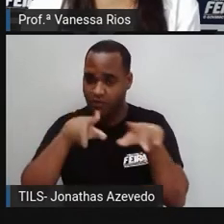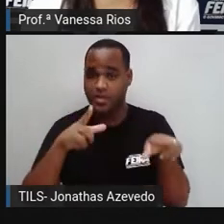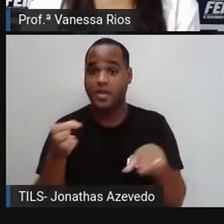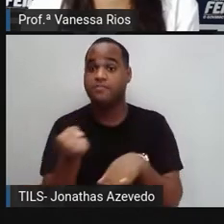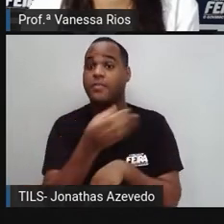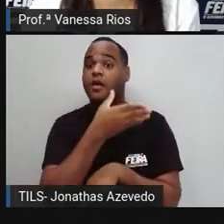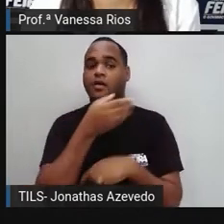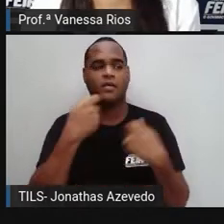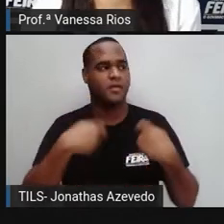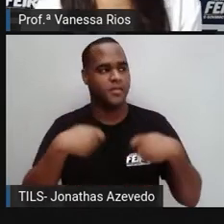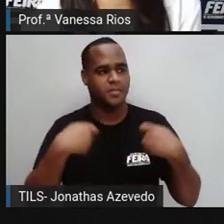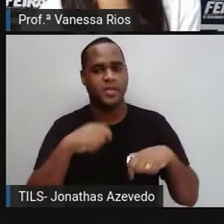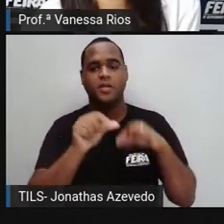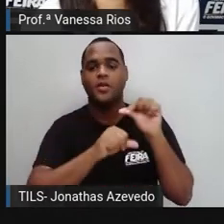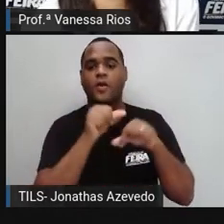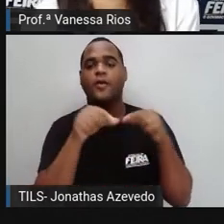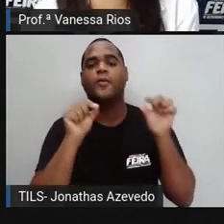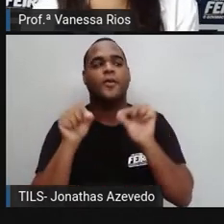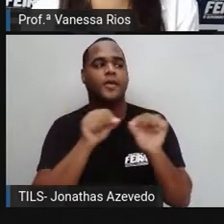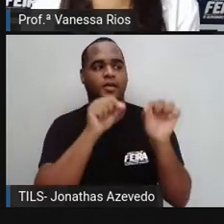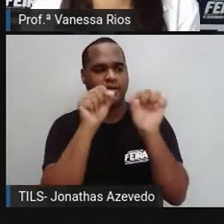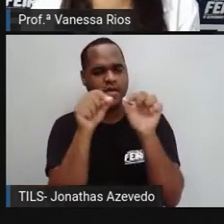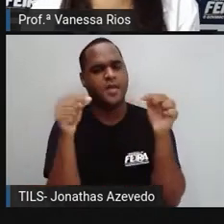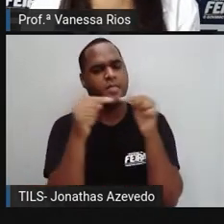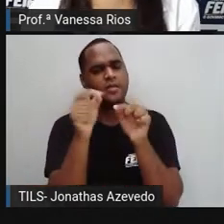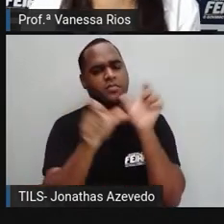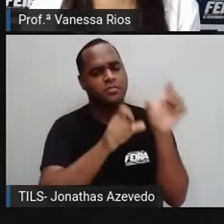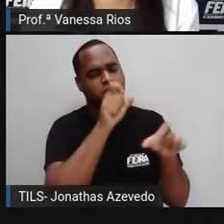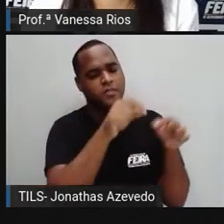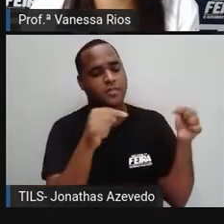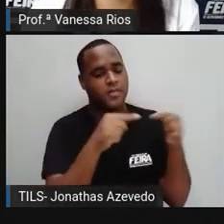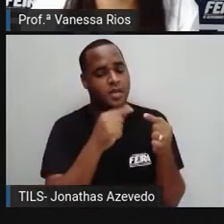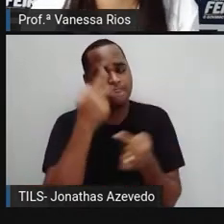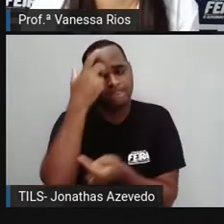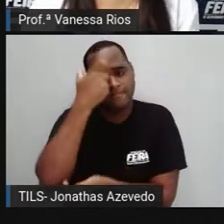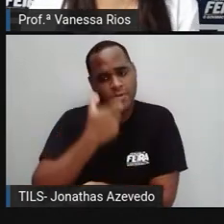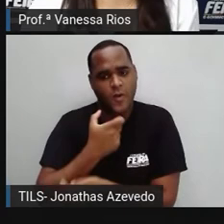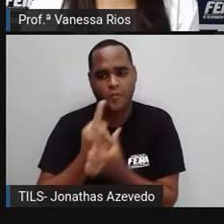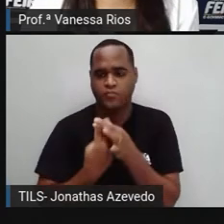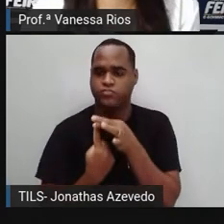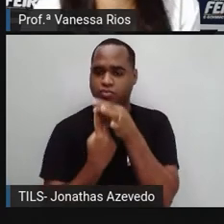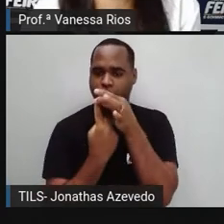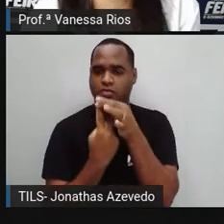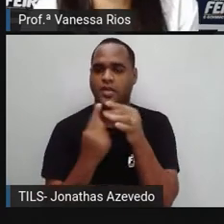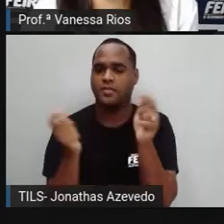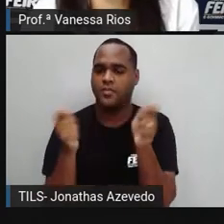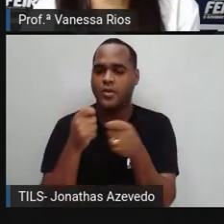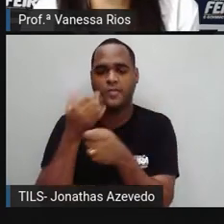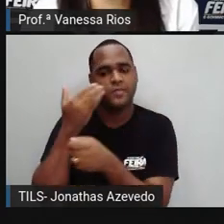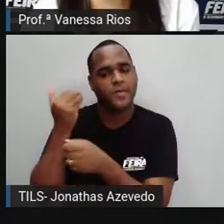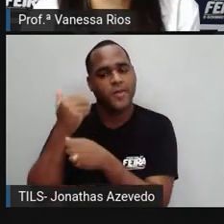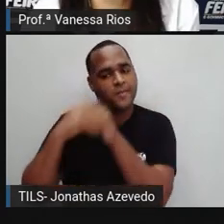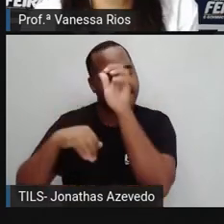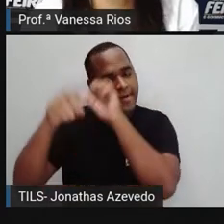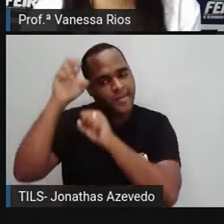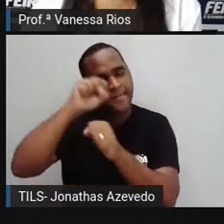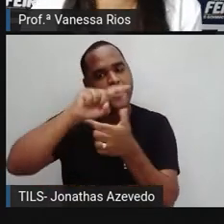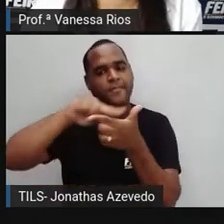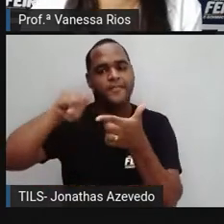necessidades, né? E de uma forma aí individual, independente, já ir buscando as soluções para os problemas.